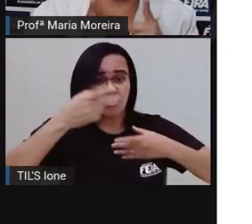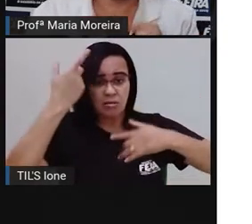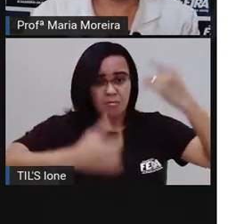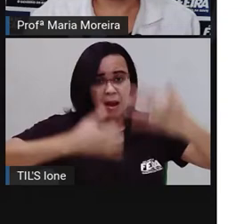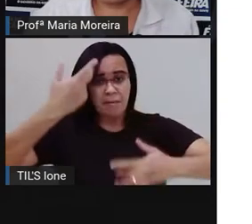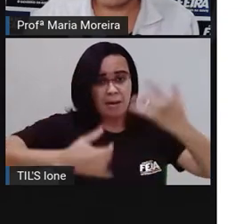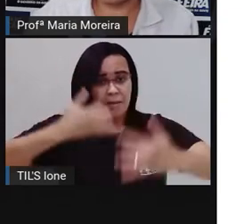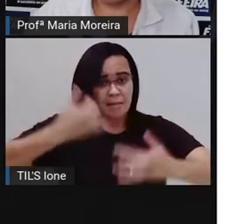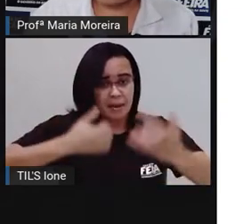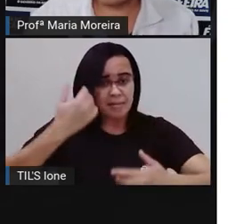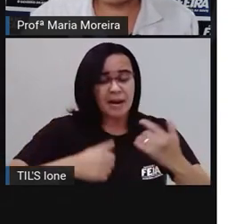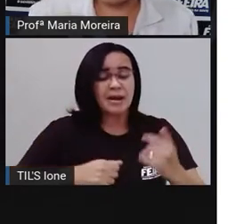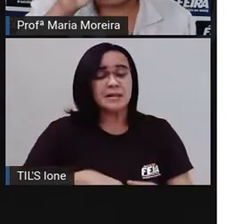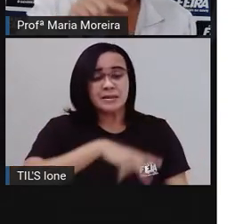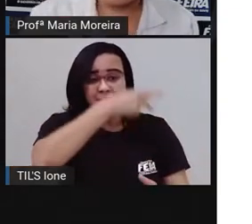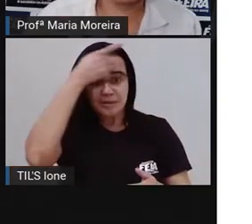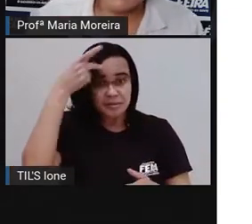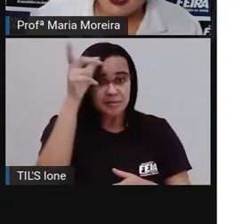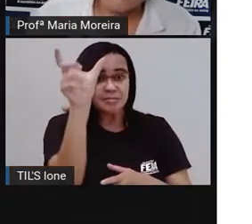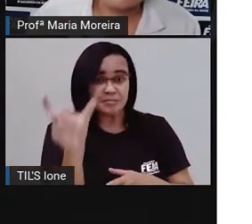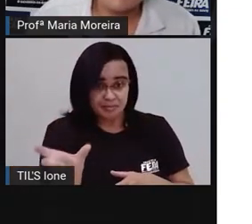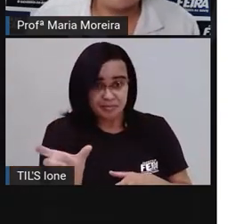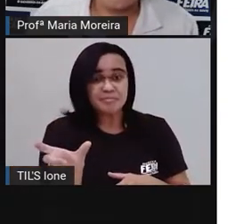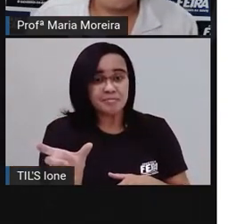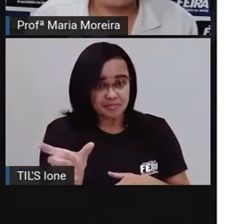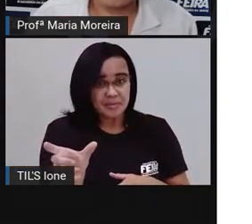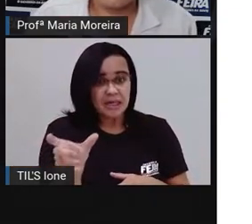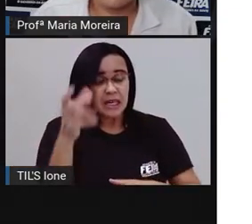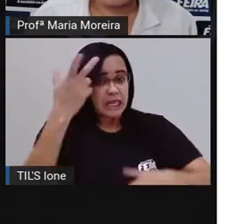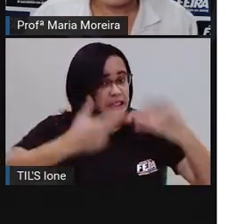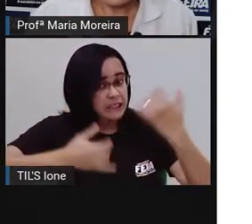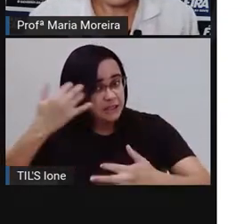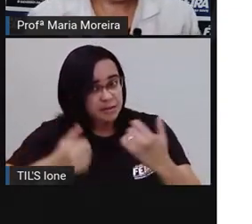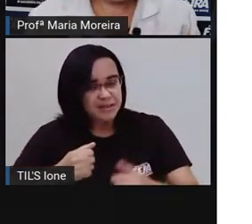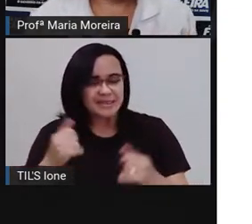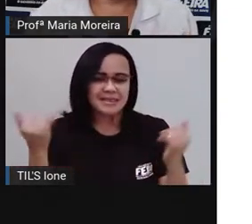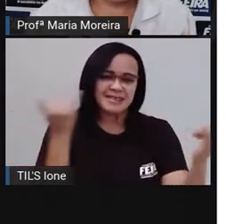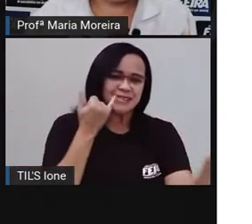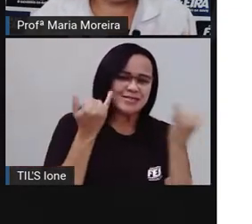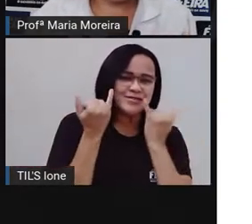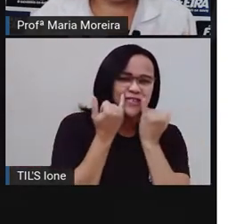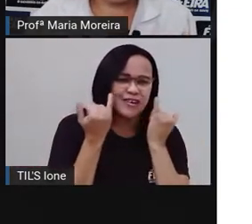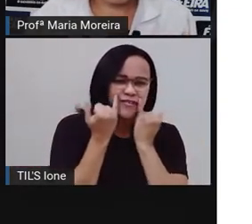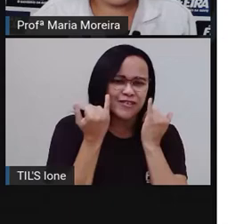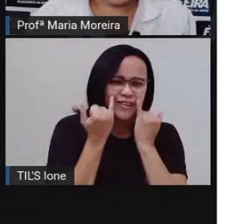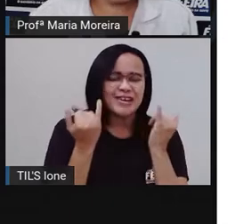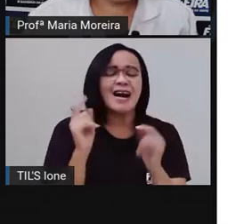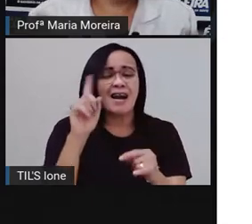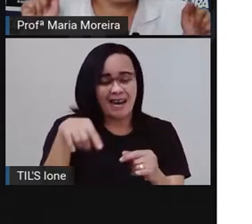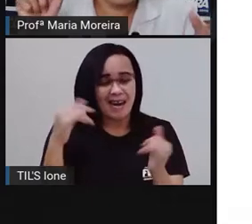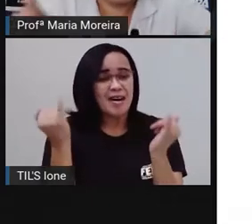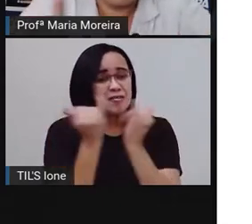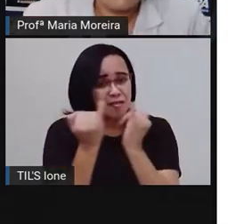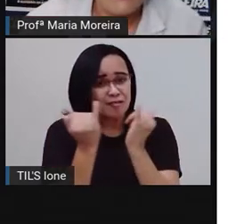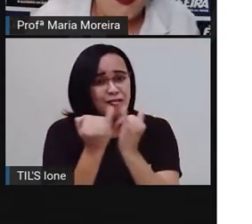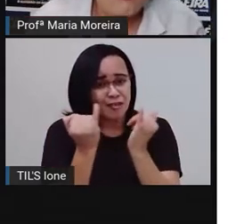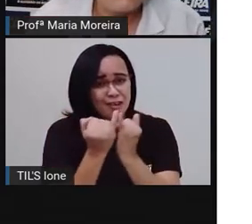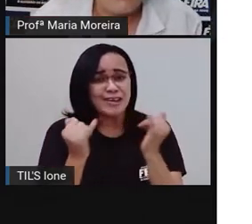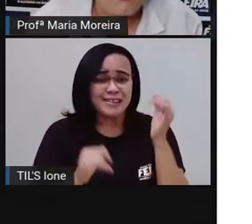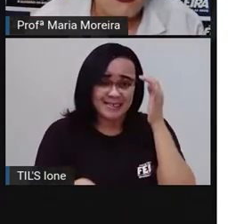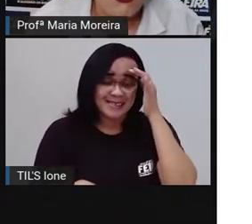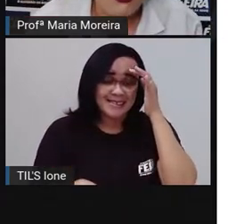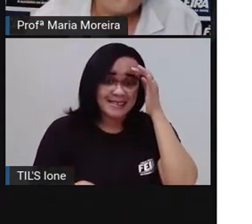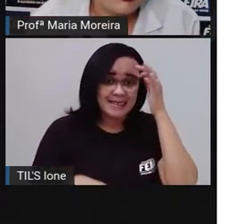pessoa que fala, ou seja, a pessoa que está ali contando a fofoca. A segunda pessoa é a pessoa que está ali